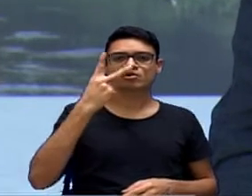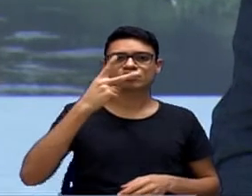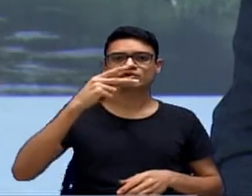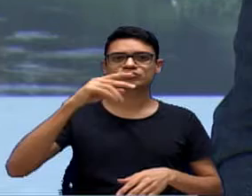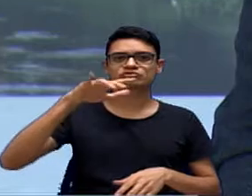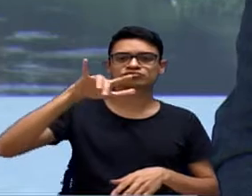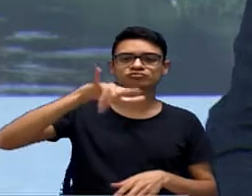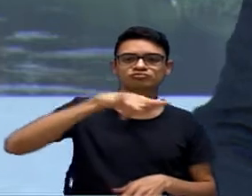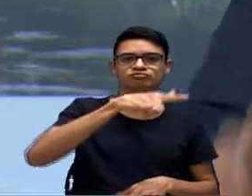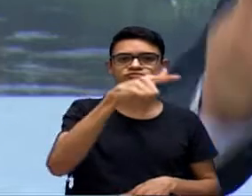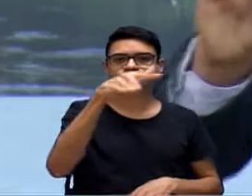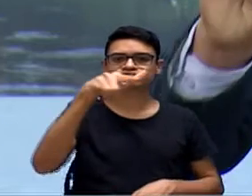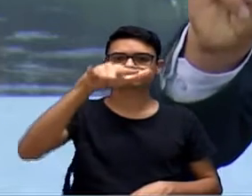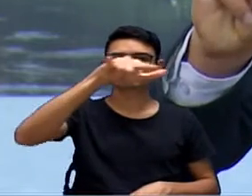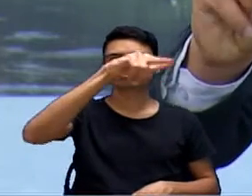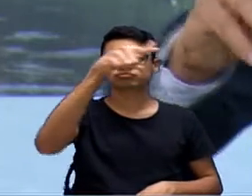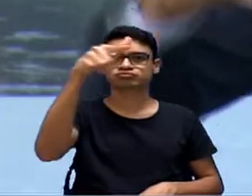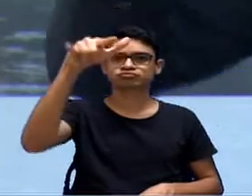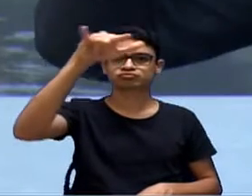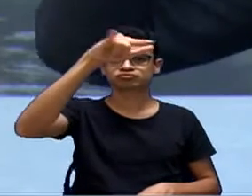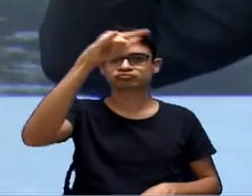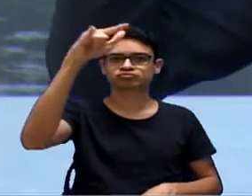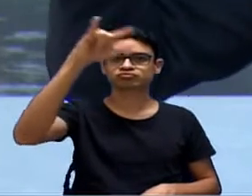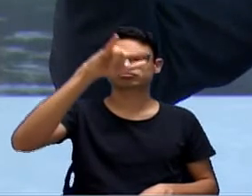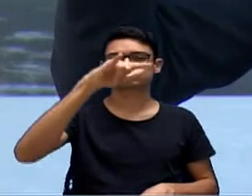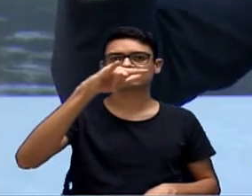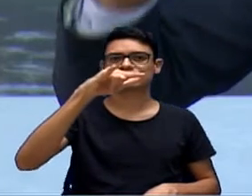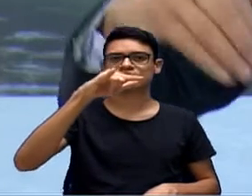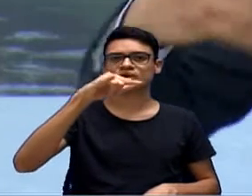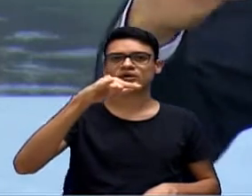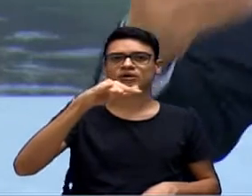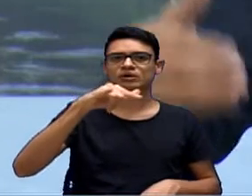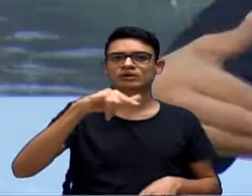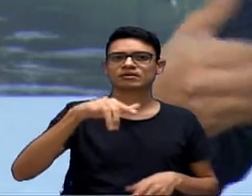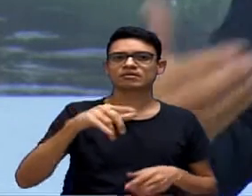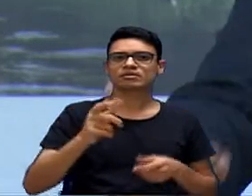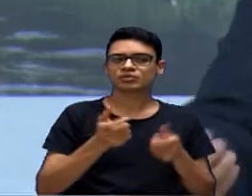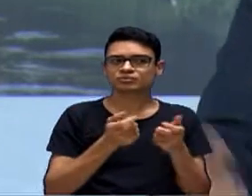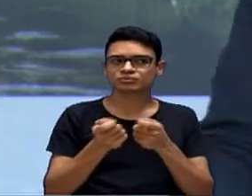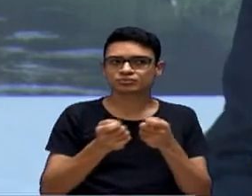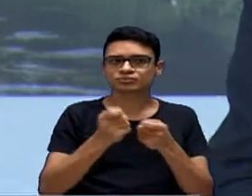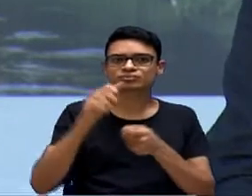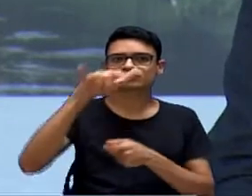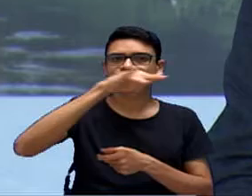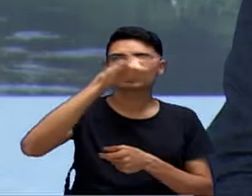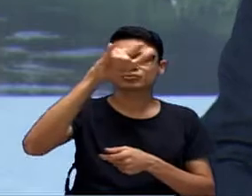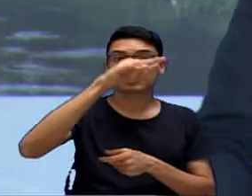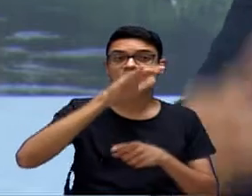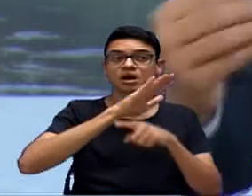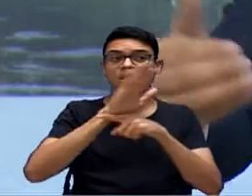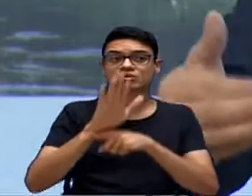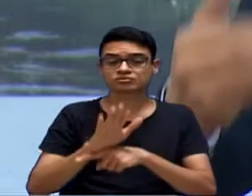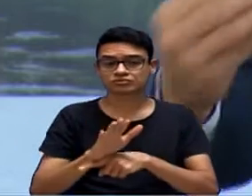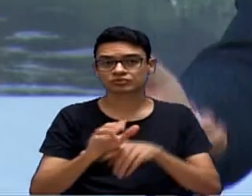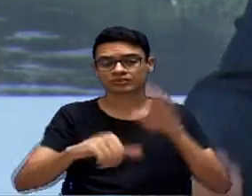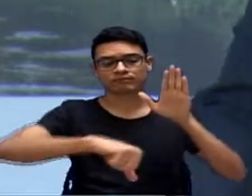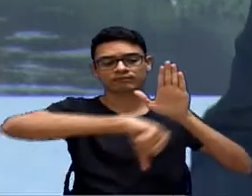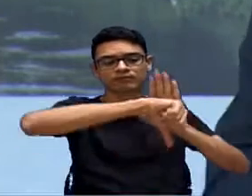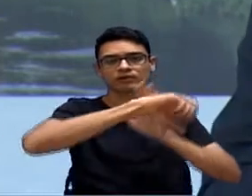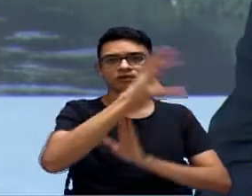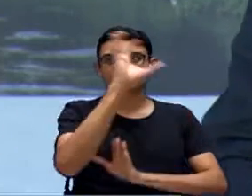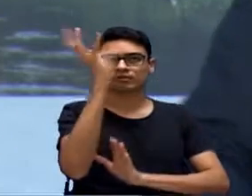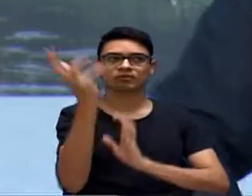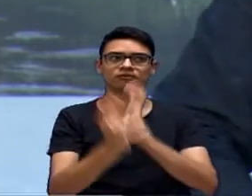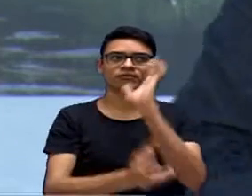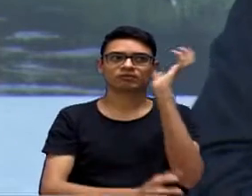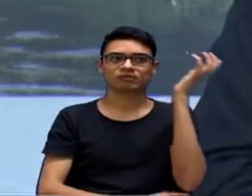esses equipamentos aqui, dois drones que vai auxiliar em questões de crimes ambientais e também não somente crimes